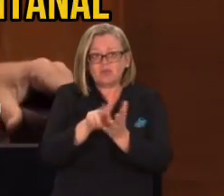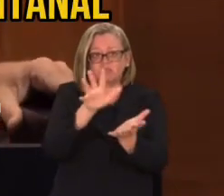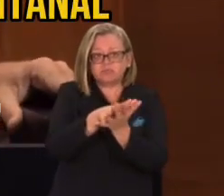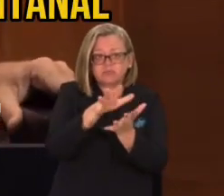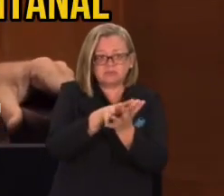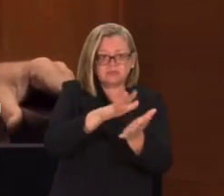do Pantanal. Tchau,